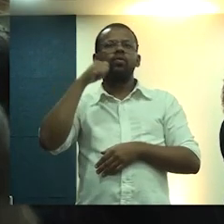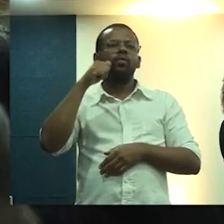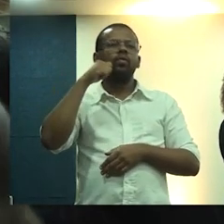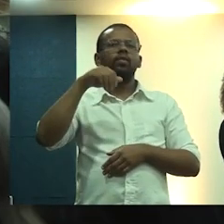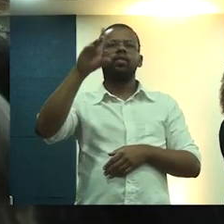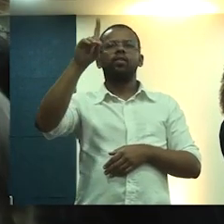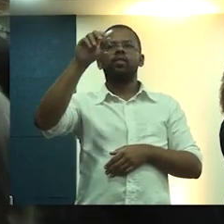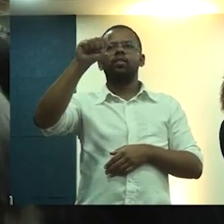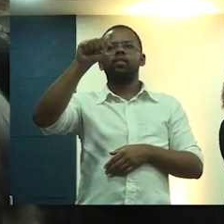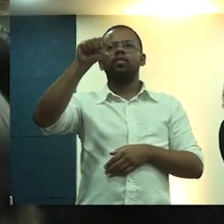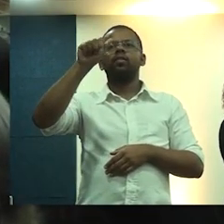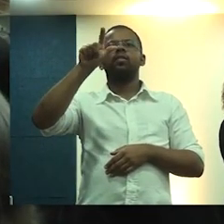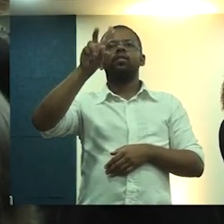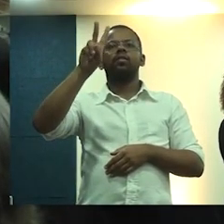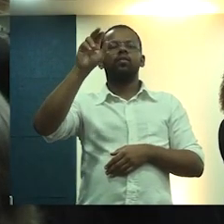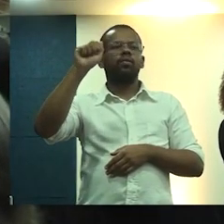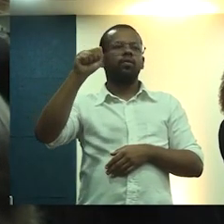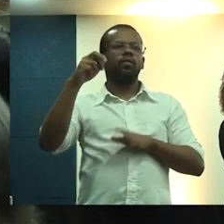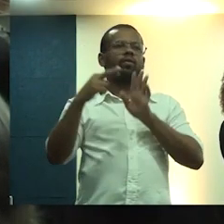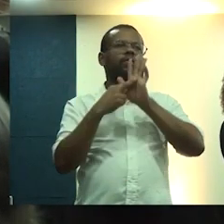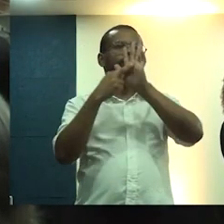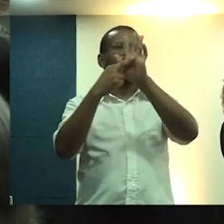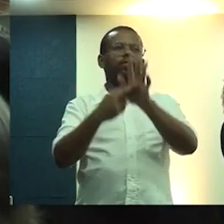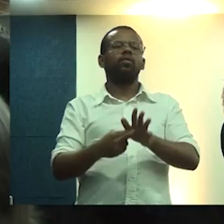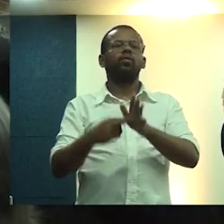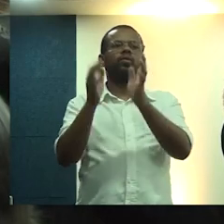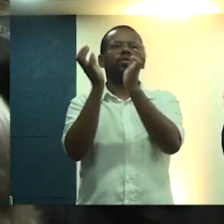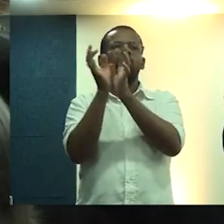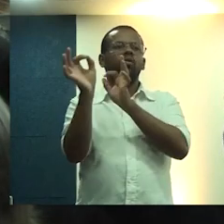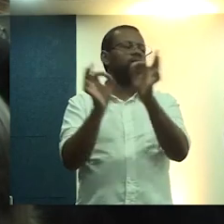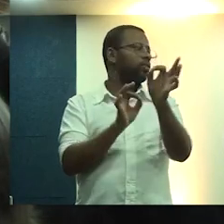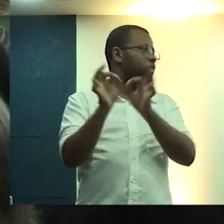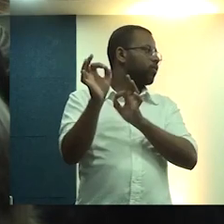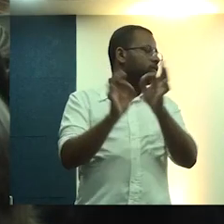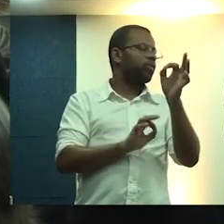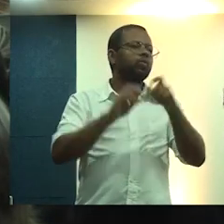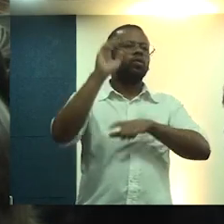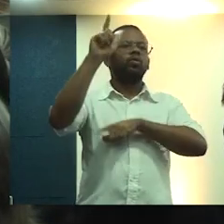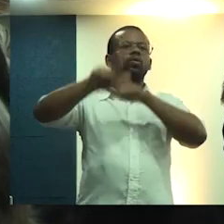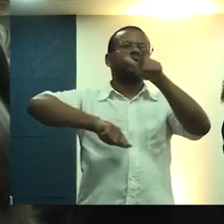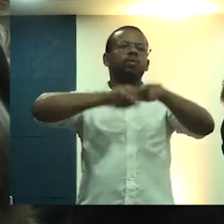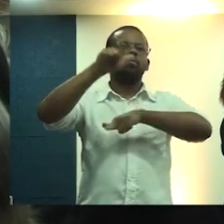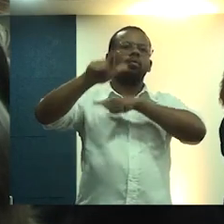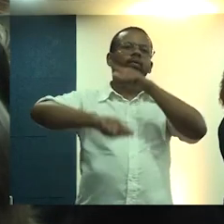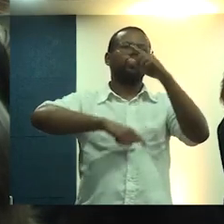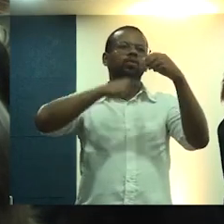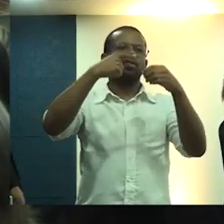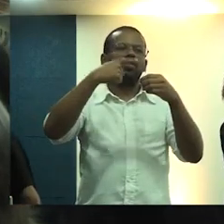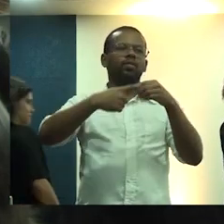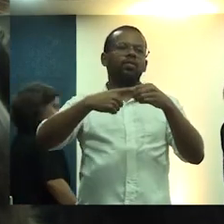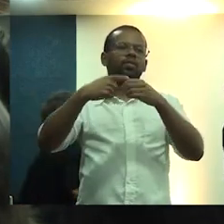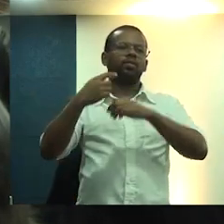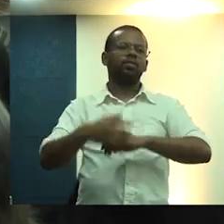Dalva Angélica da Graça, representante do Movimento Organizado dos Trabalhadores Urbanos.